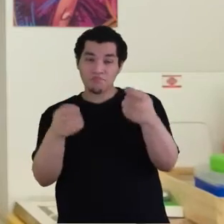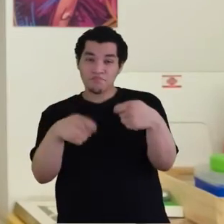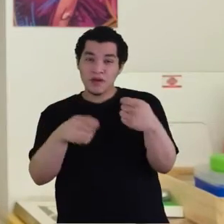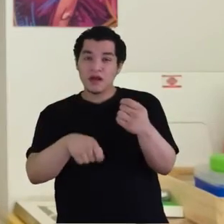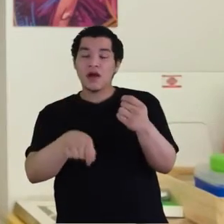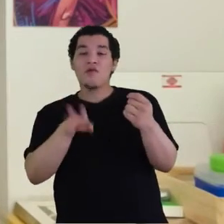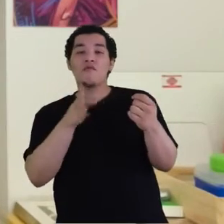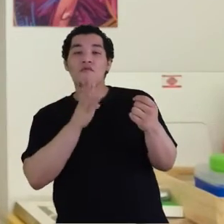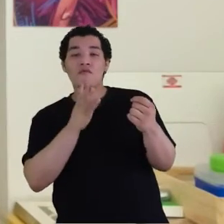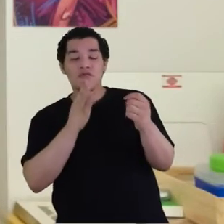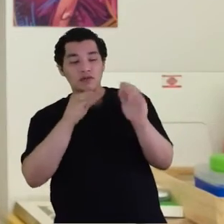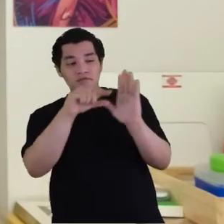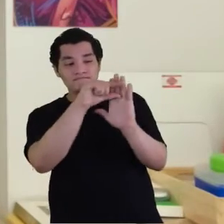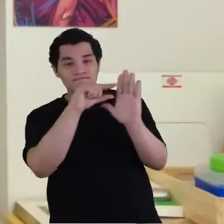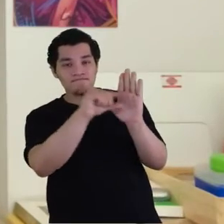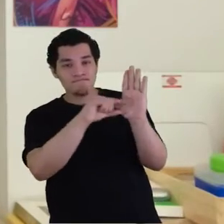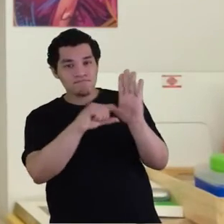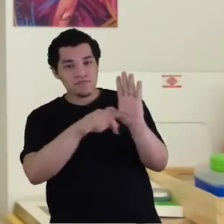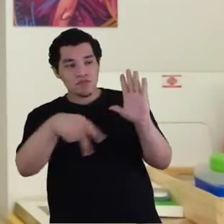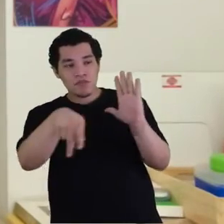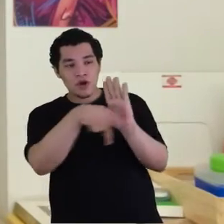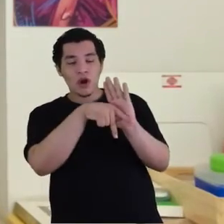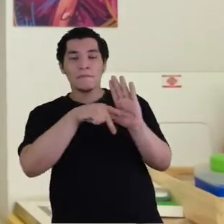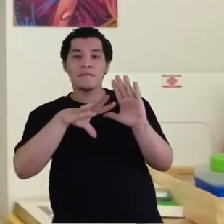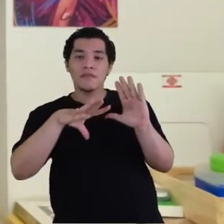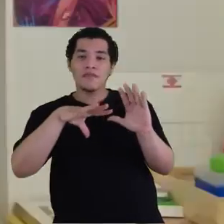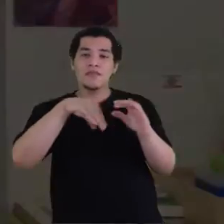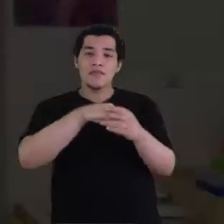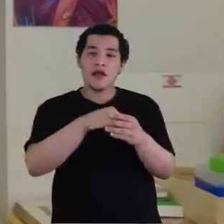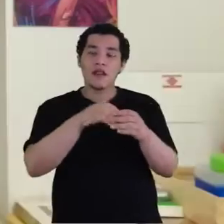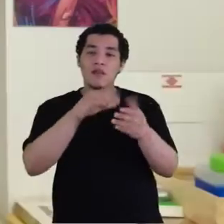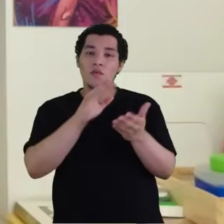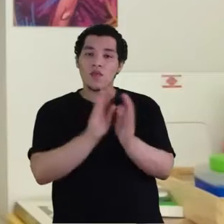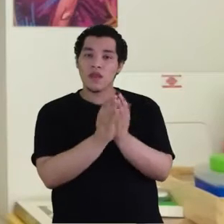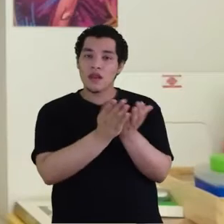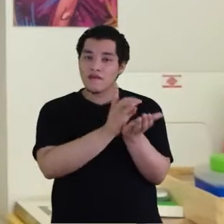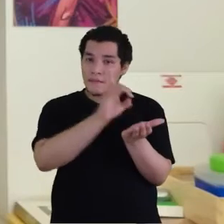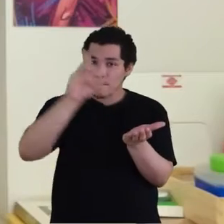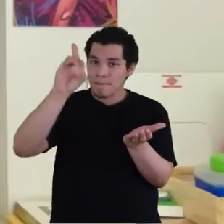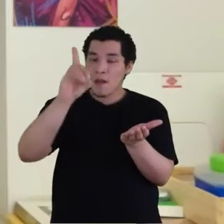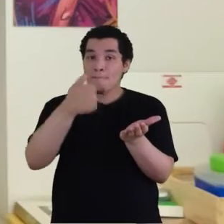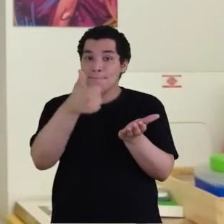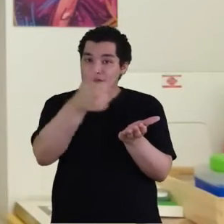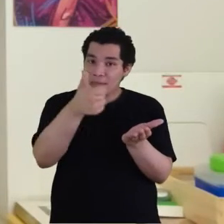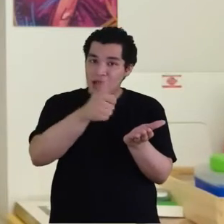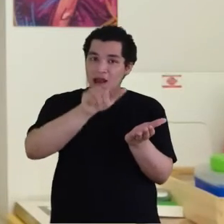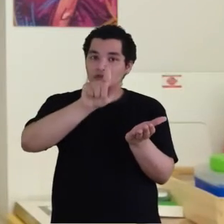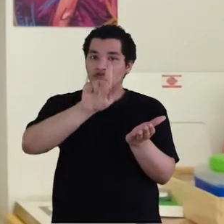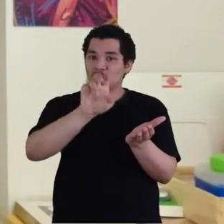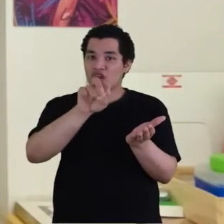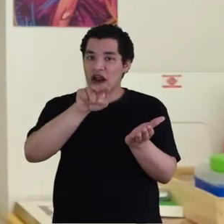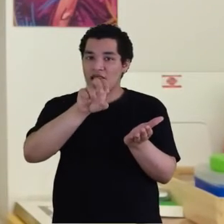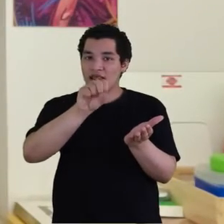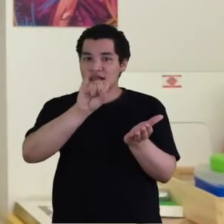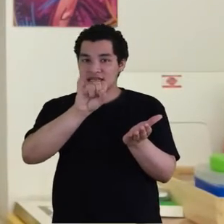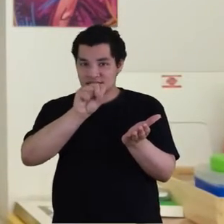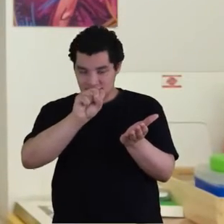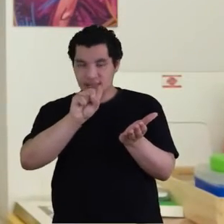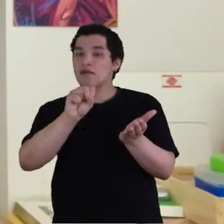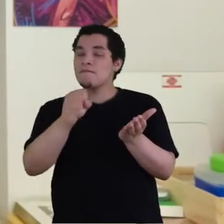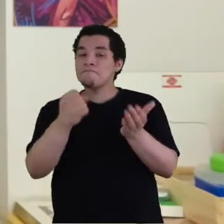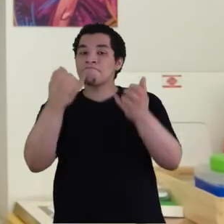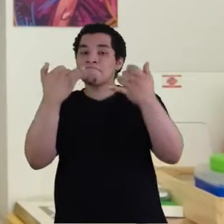trazer alguns pequenos trechos contidos na Gênesis, que é o primeiro livro da Bíblia, em que ele vai